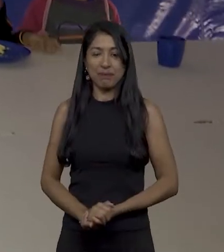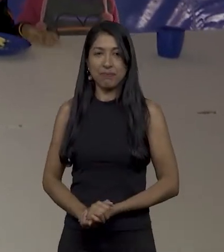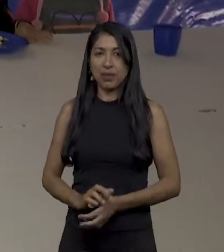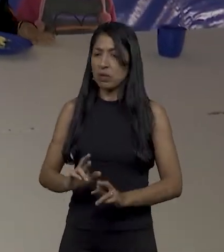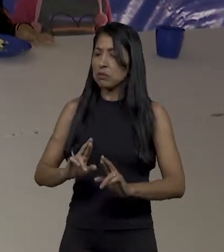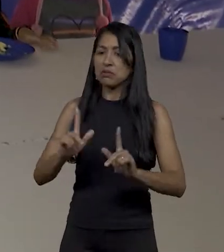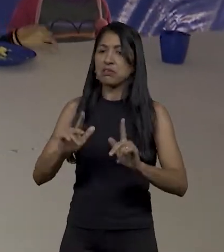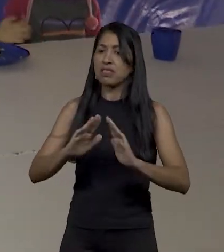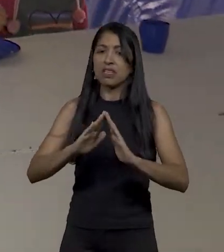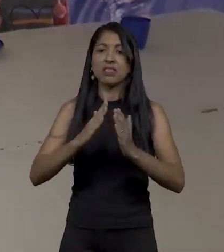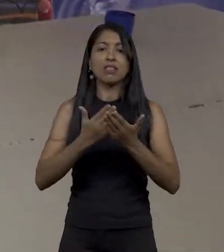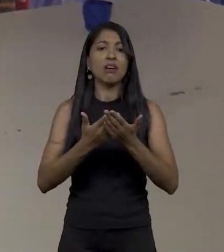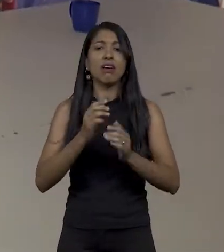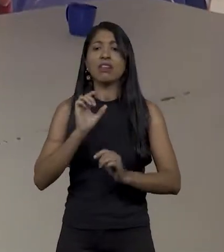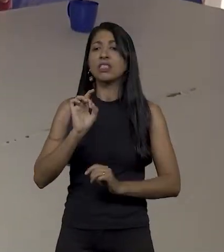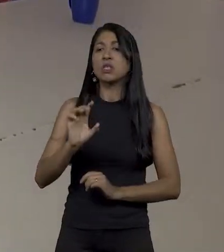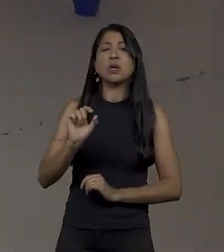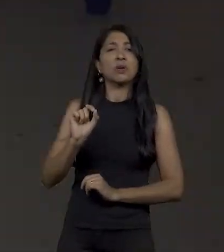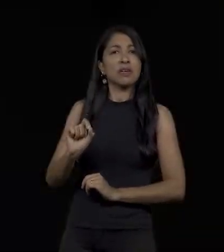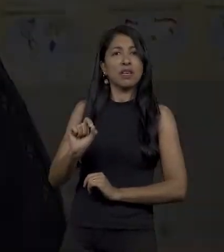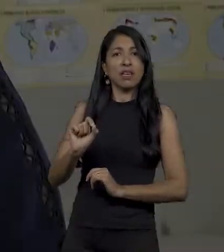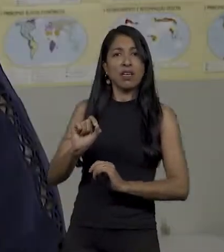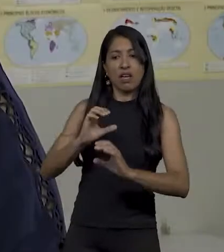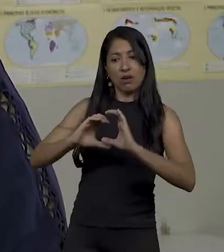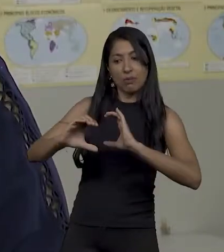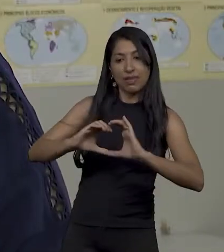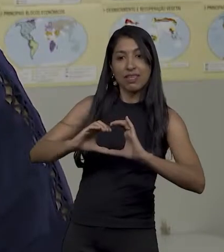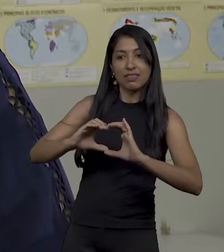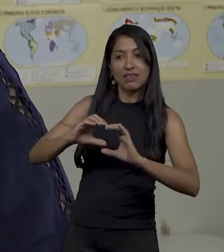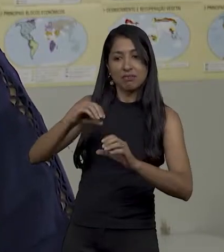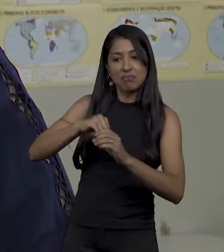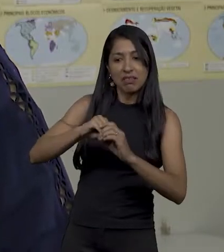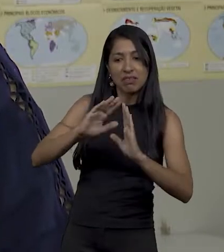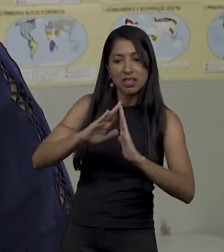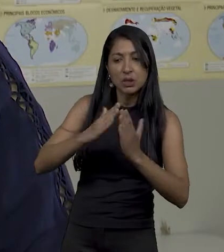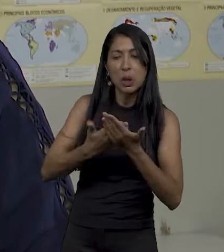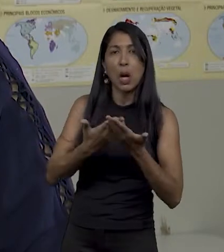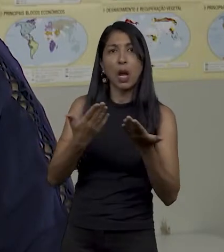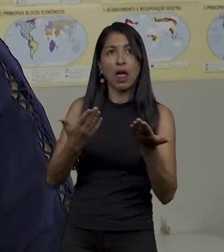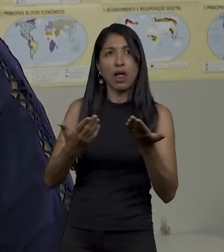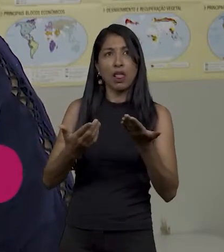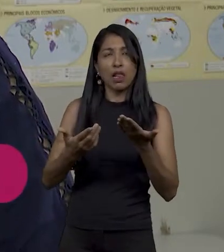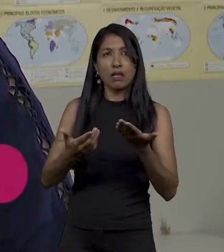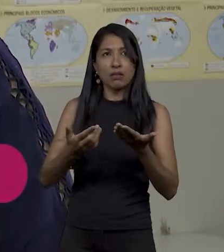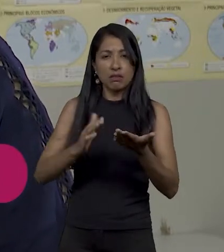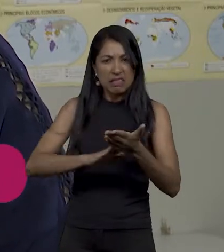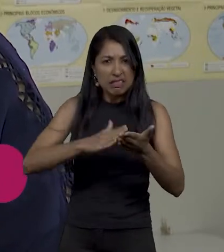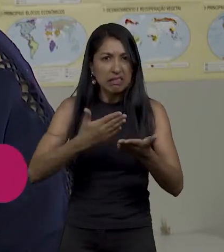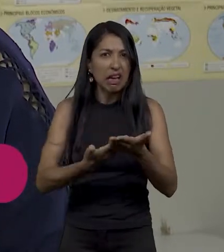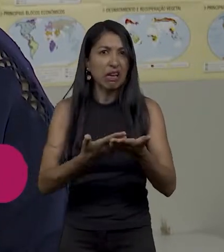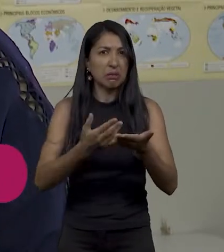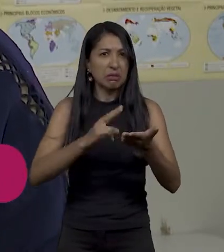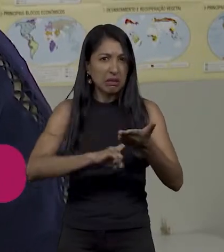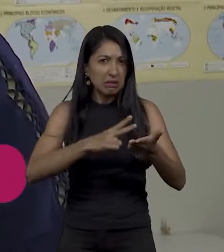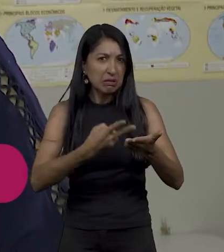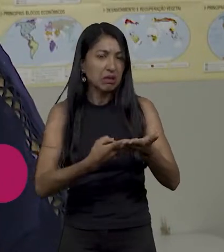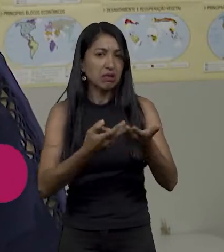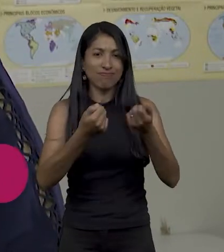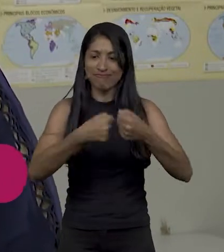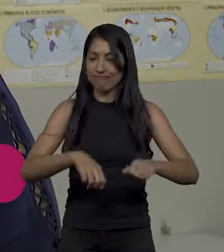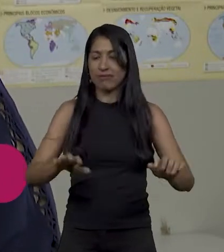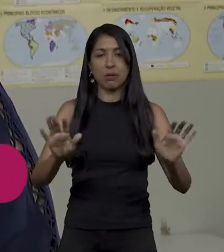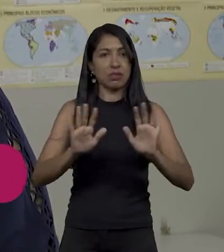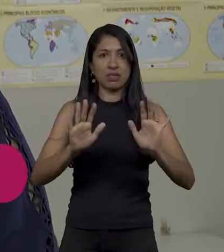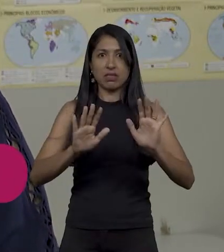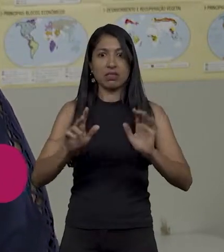O diferencial dessa escola é só a comunicação. Nós não temos aqui dentro o papel de um intérprete traduzindo o que o professor